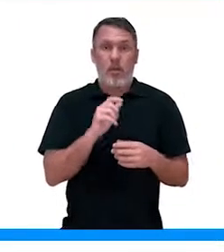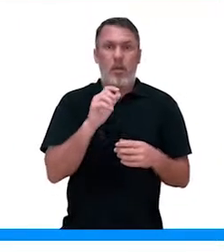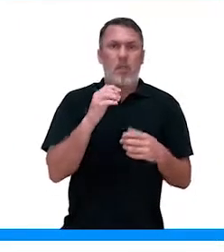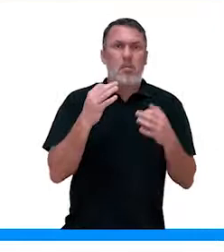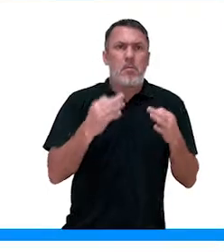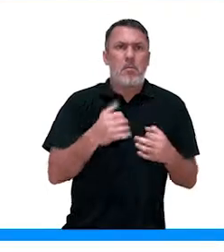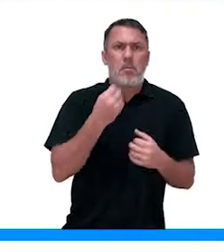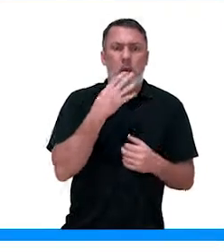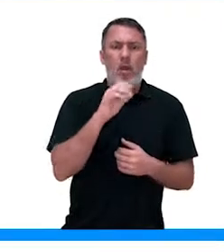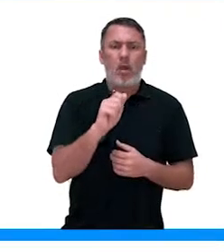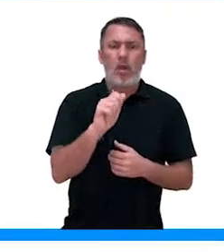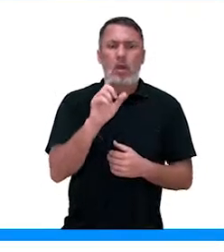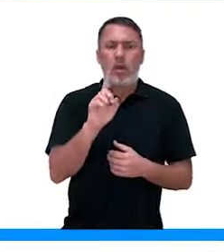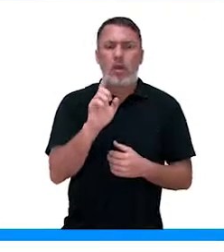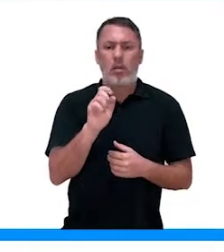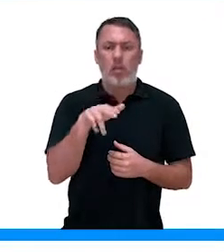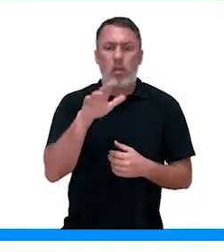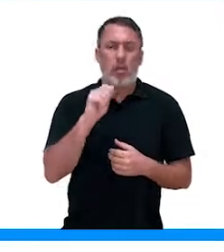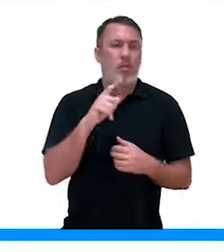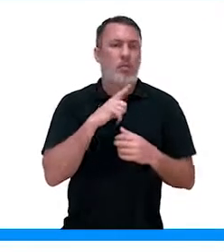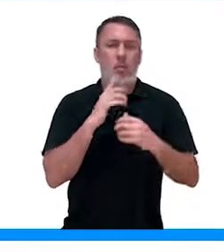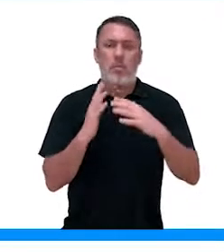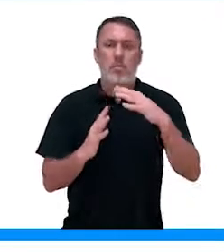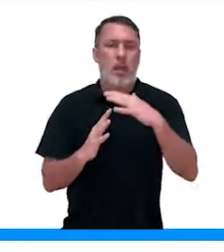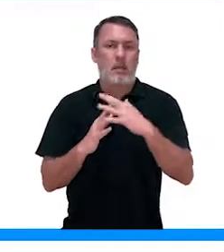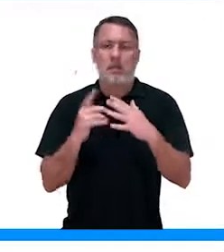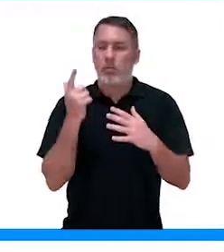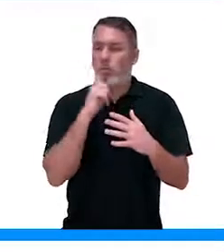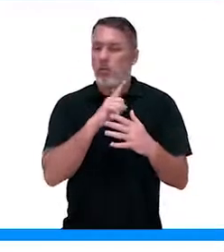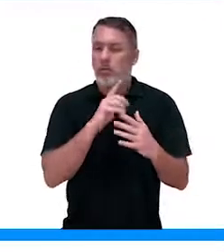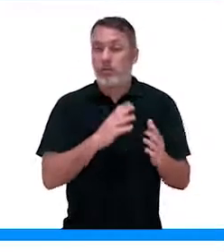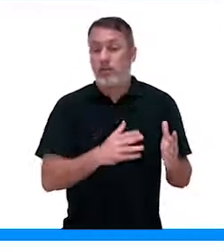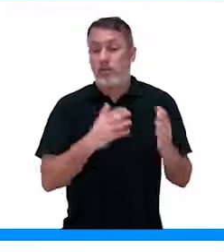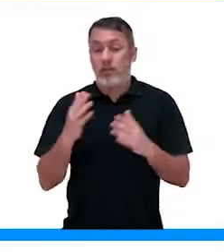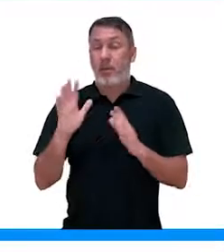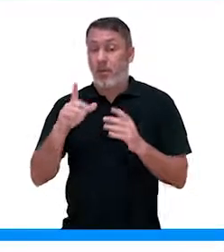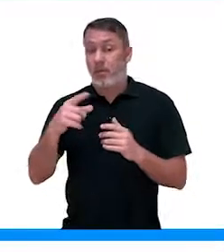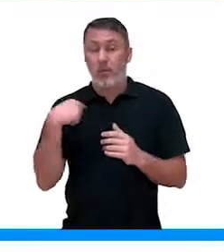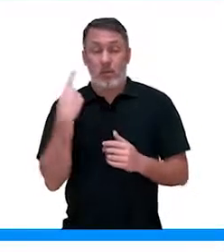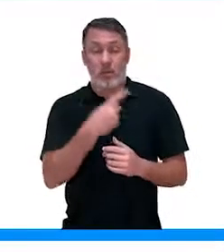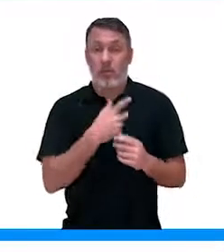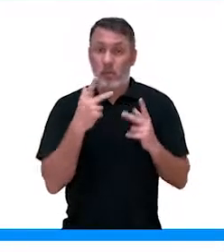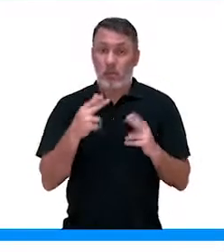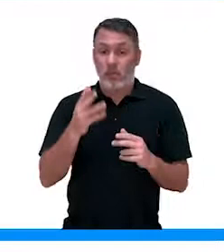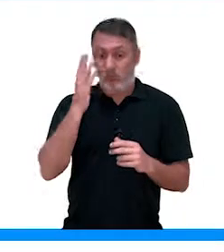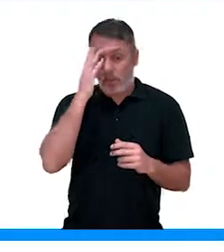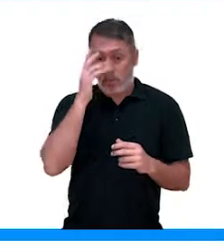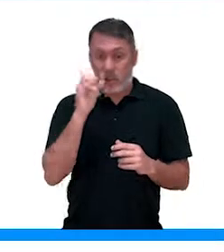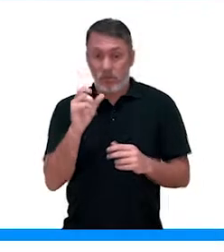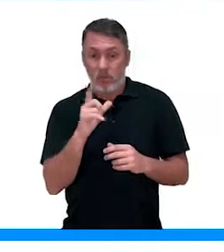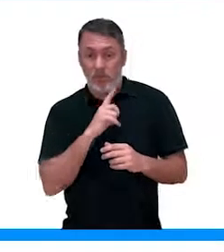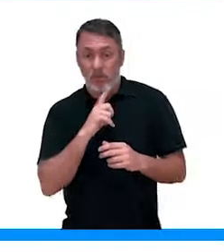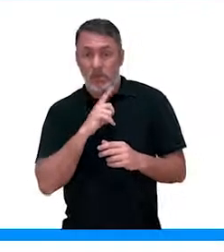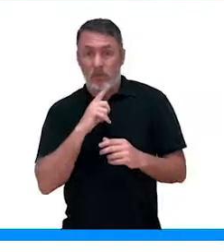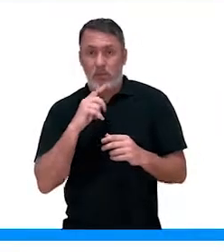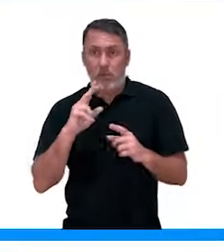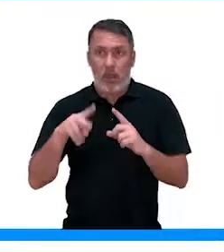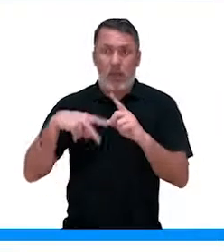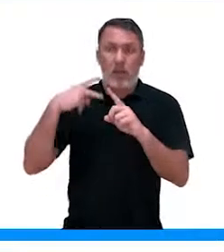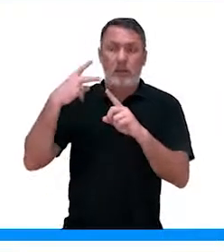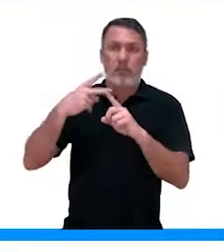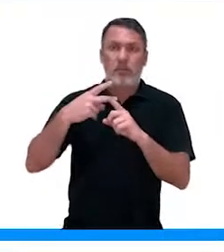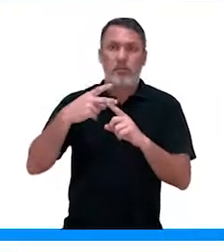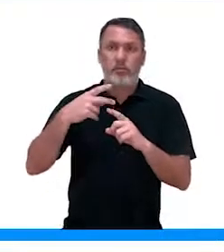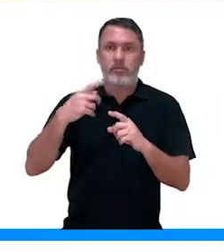quantidade adequada, ela promove o crescimento máximo da célula. Só que assim como a gente também, se está com uma quantidade de